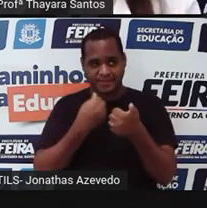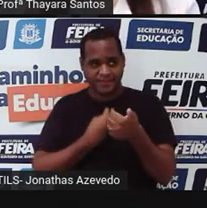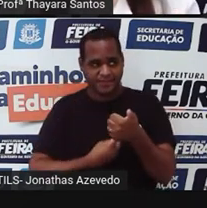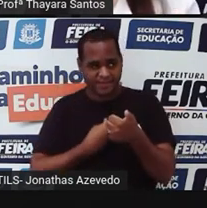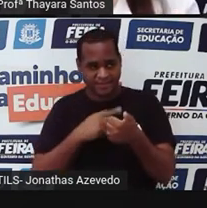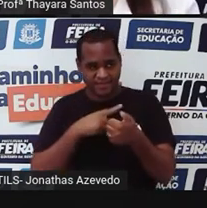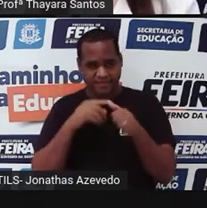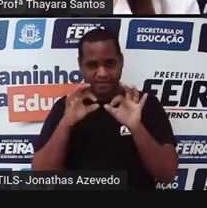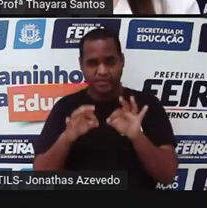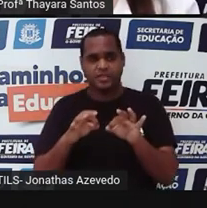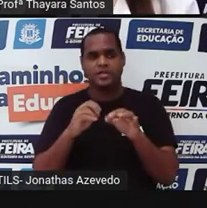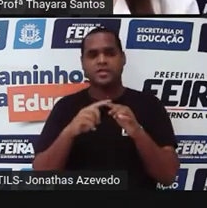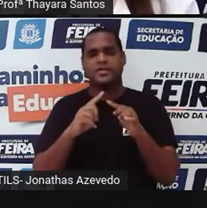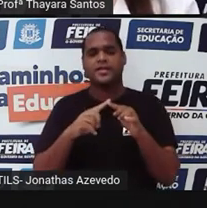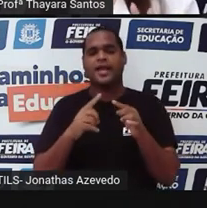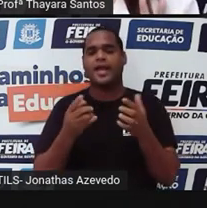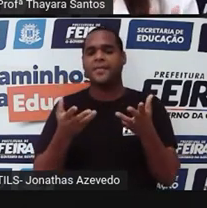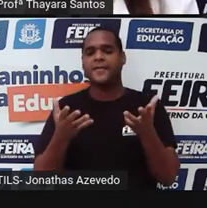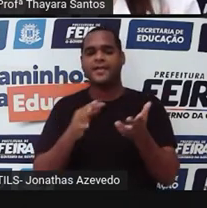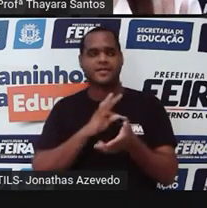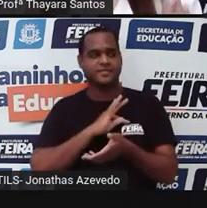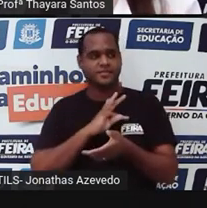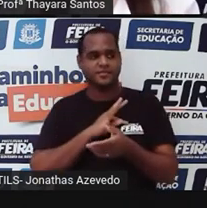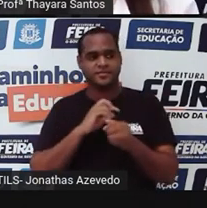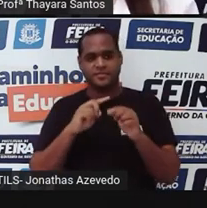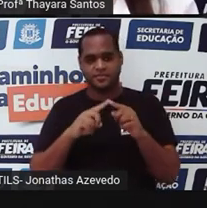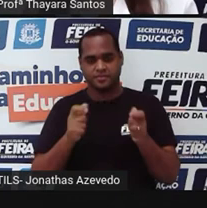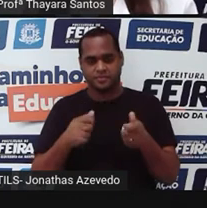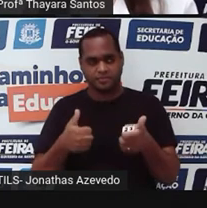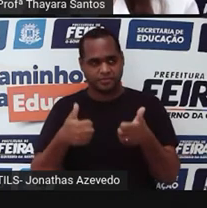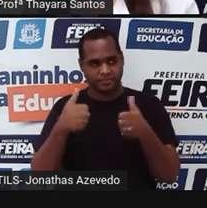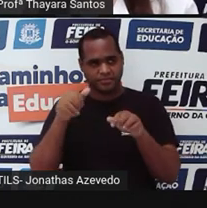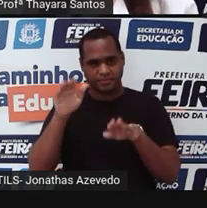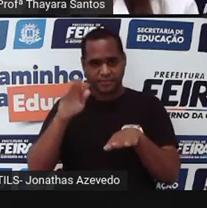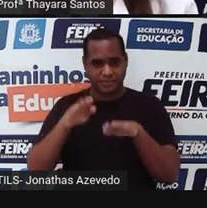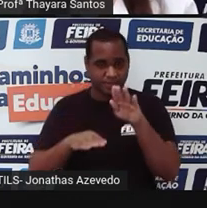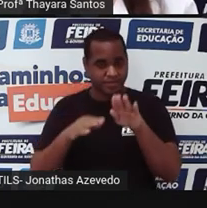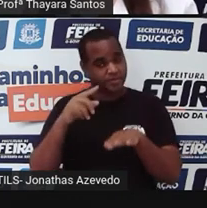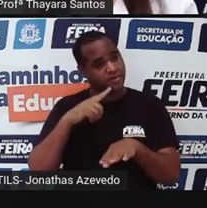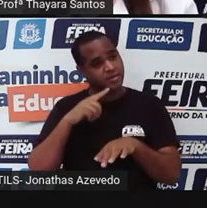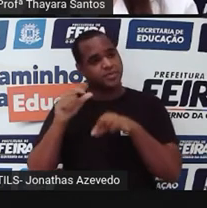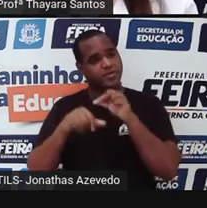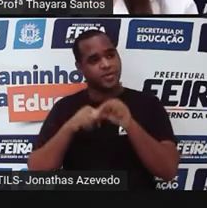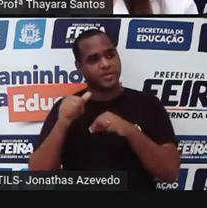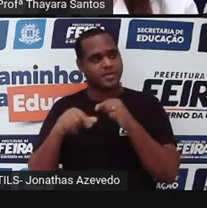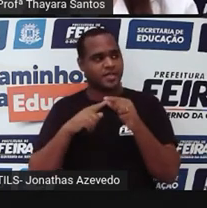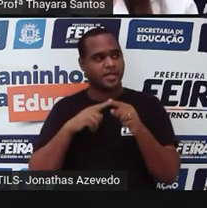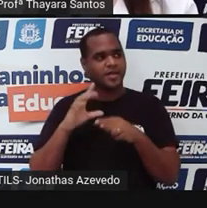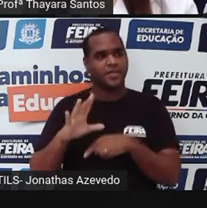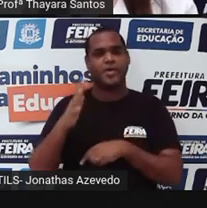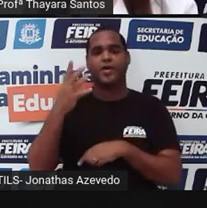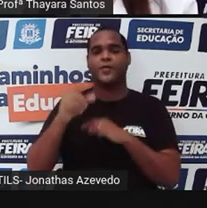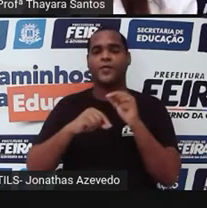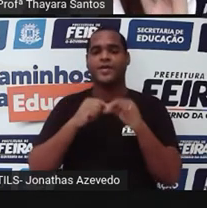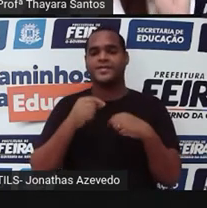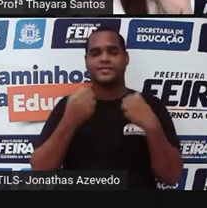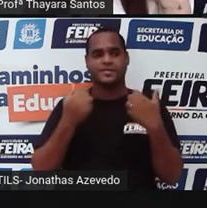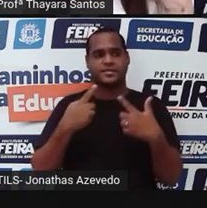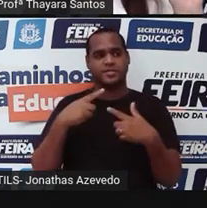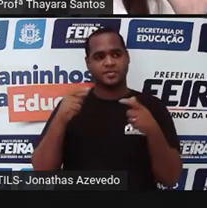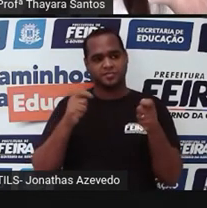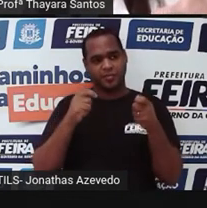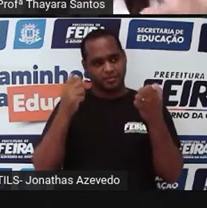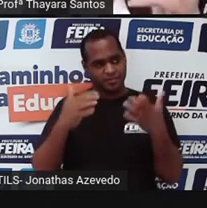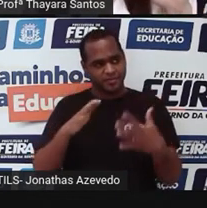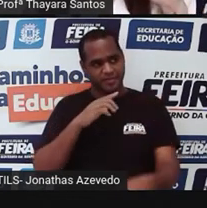E essa técnica de clonagem pode ter algumas variações. O que acontece aí? Então, eu posso